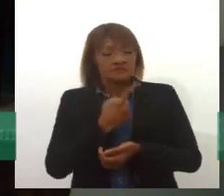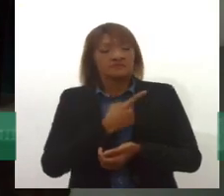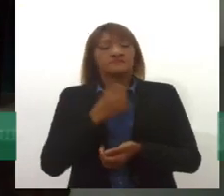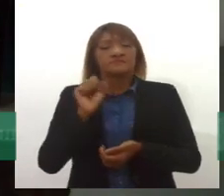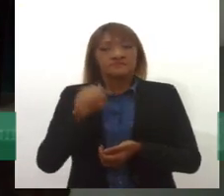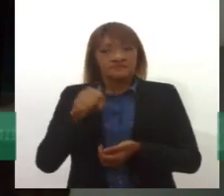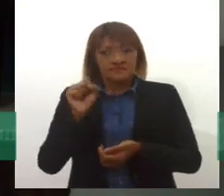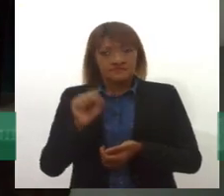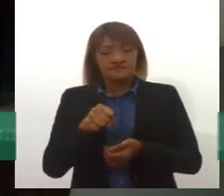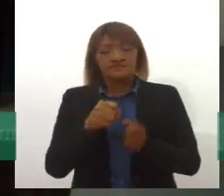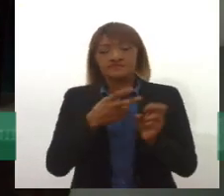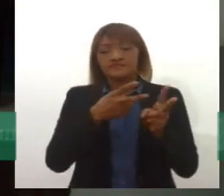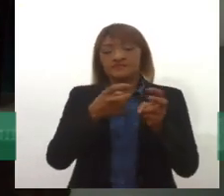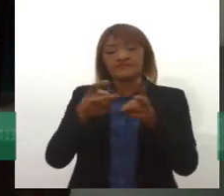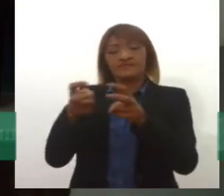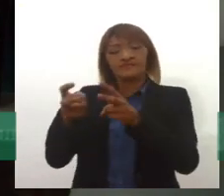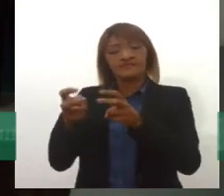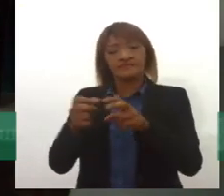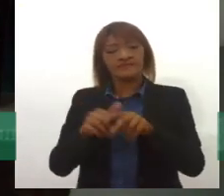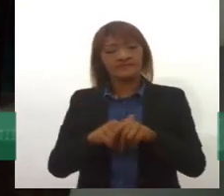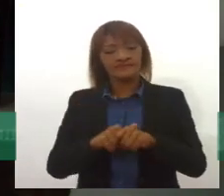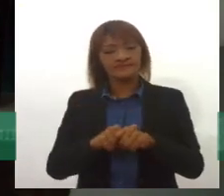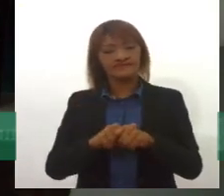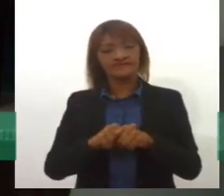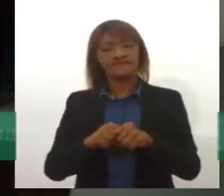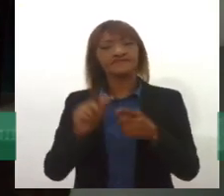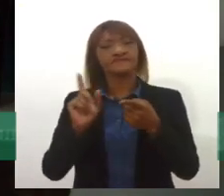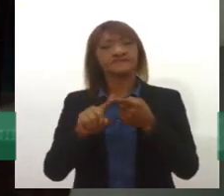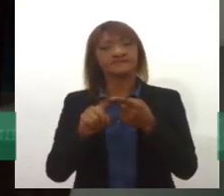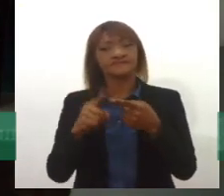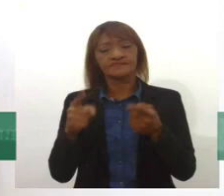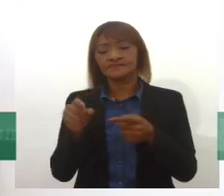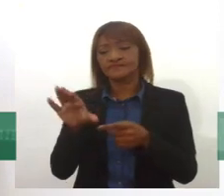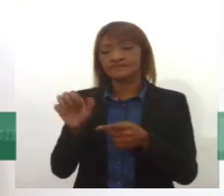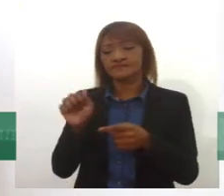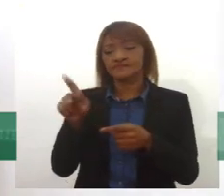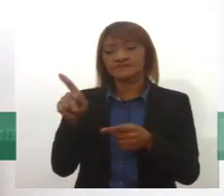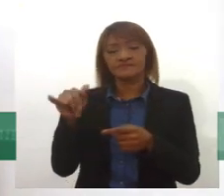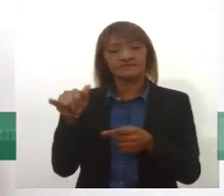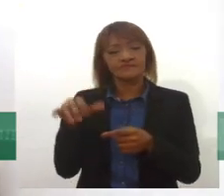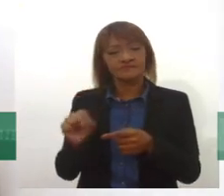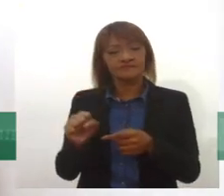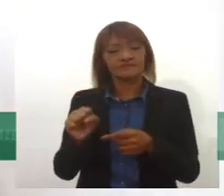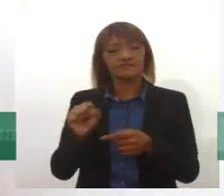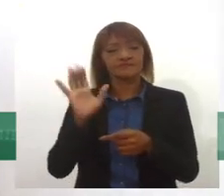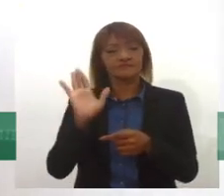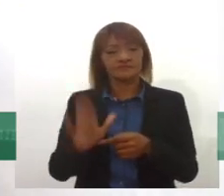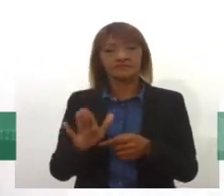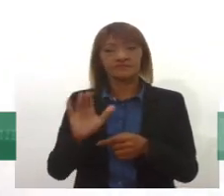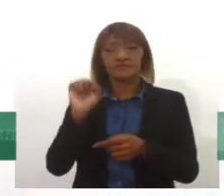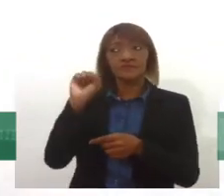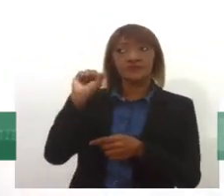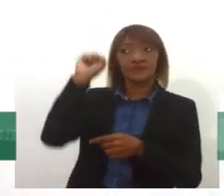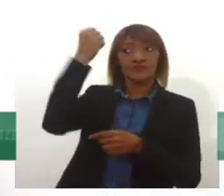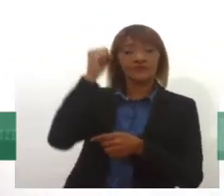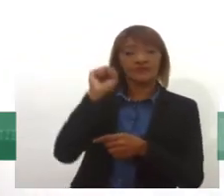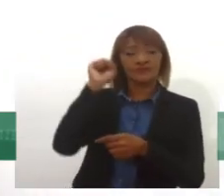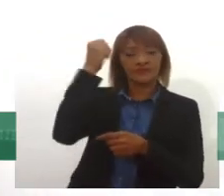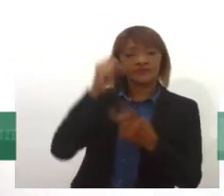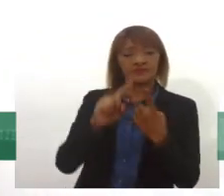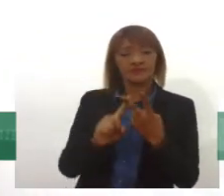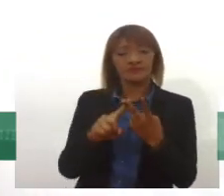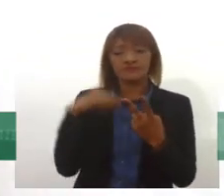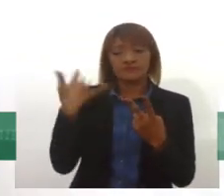procura maior, a gente, além dos serviços CAPES, né, que são para transtornos mentais graves e severos, o plantão